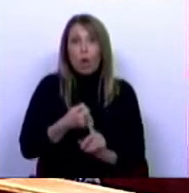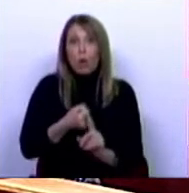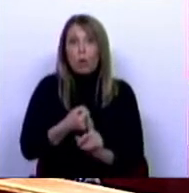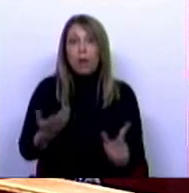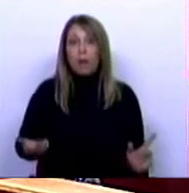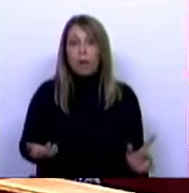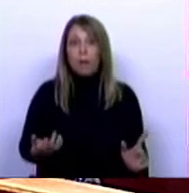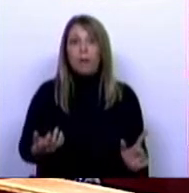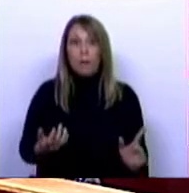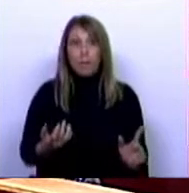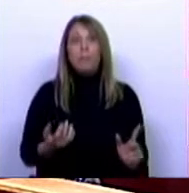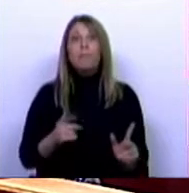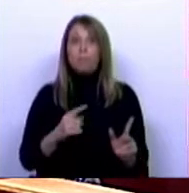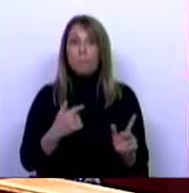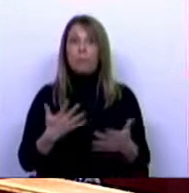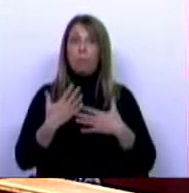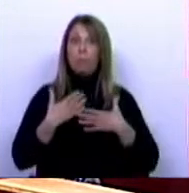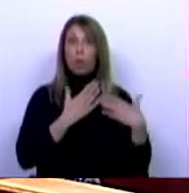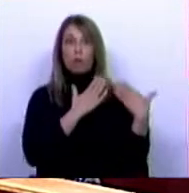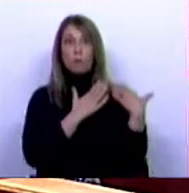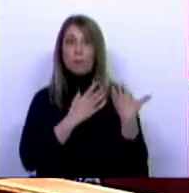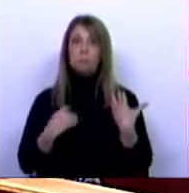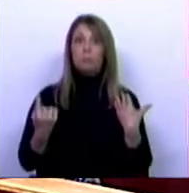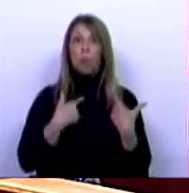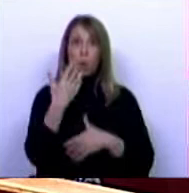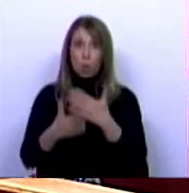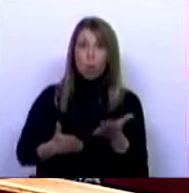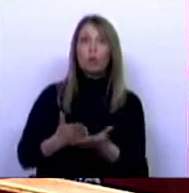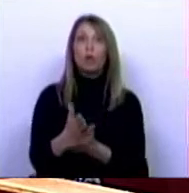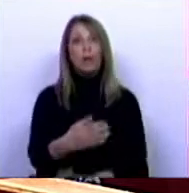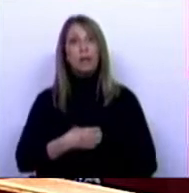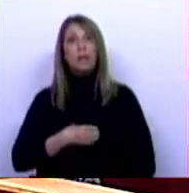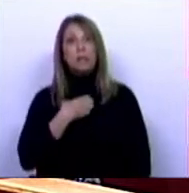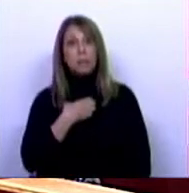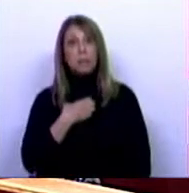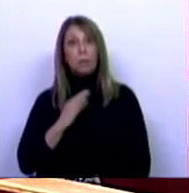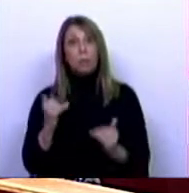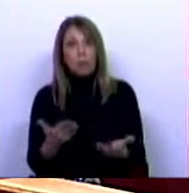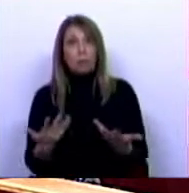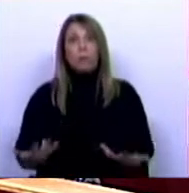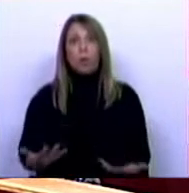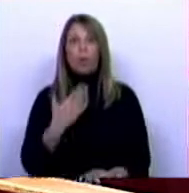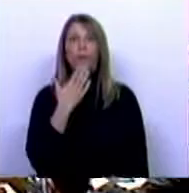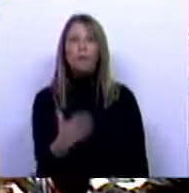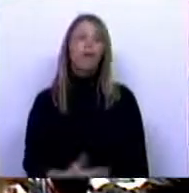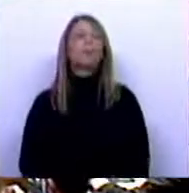para que nos responsabilizemos pela continuidade e sentido que lhe damos no presente. Muito obrigada.